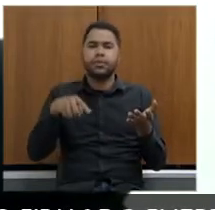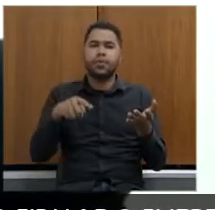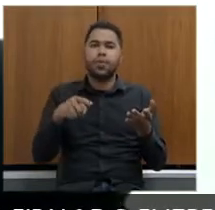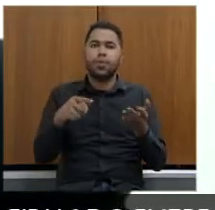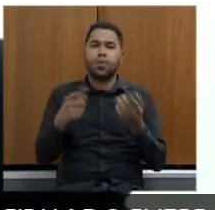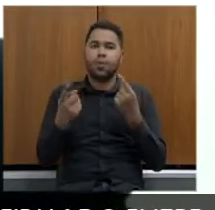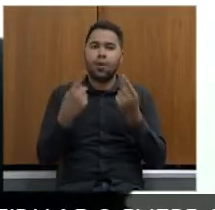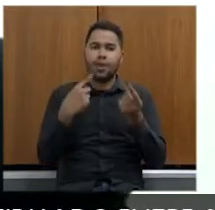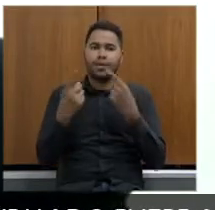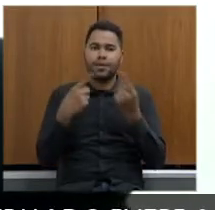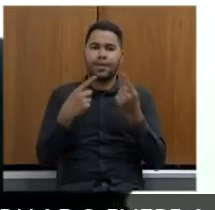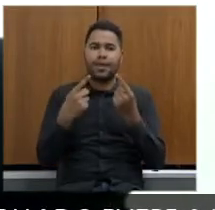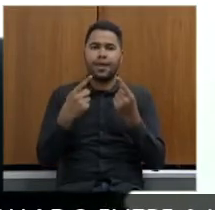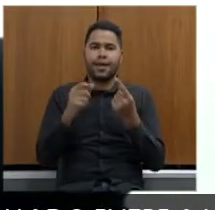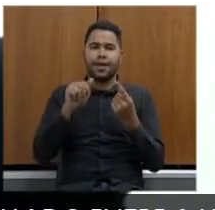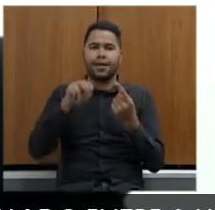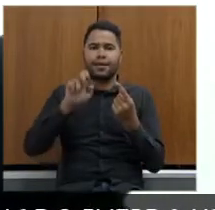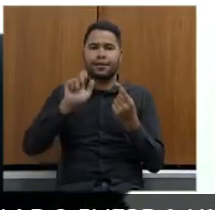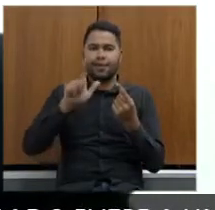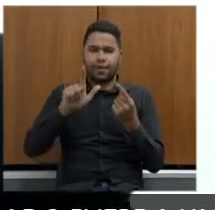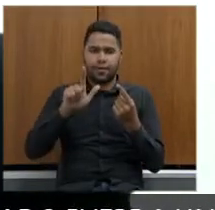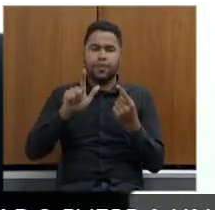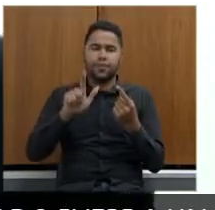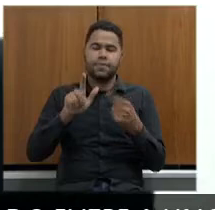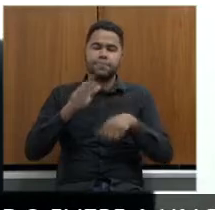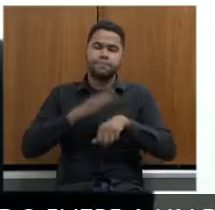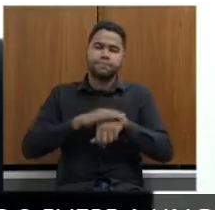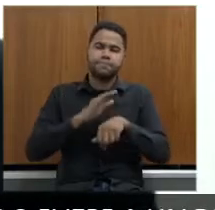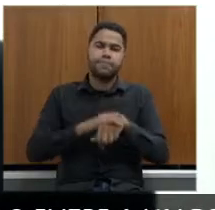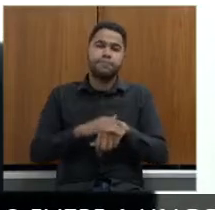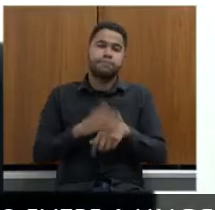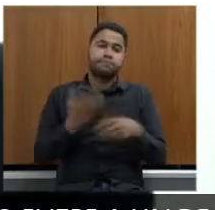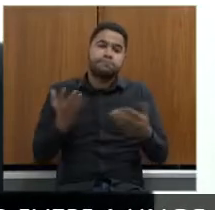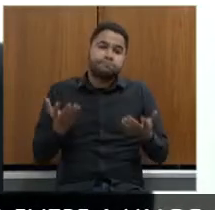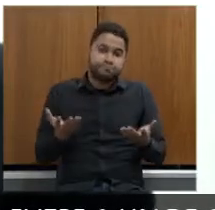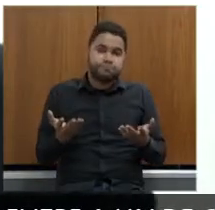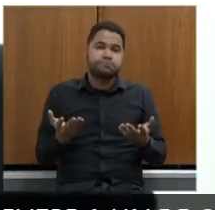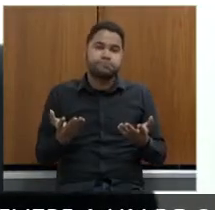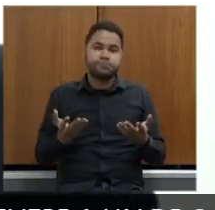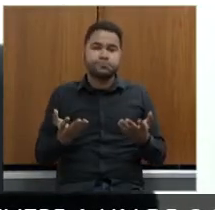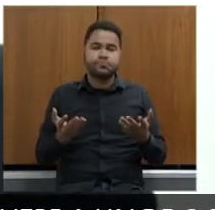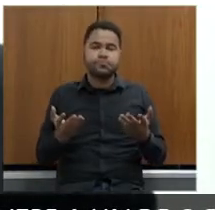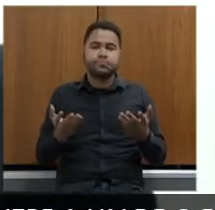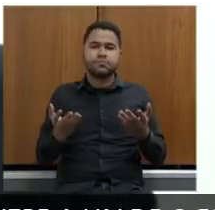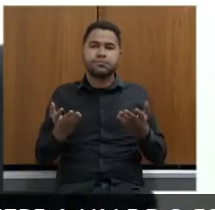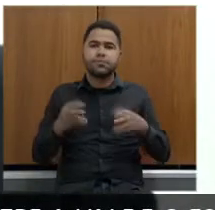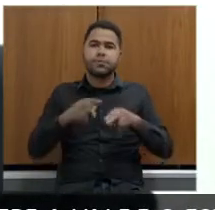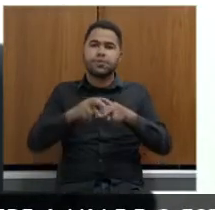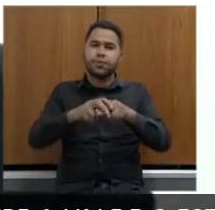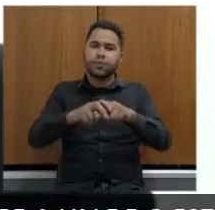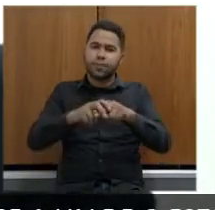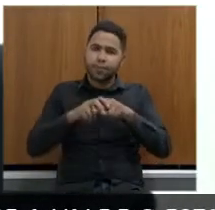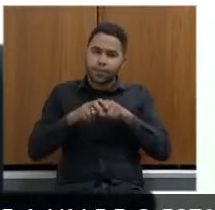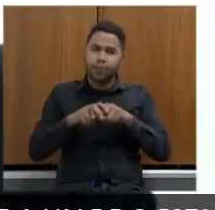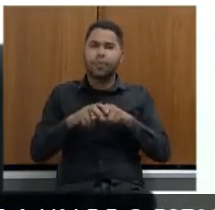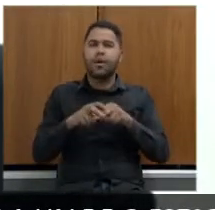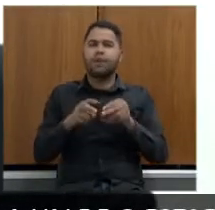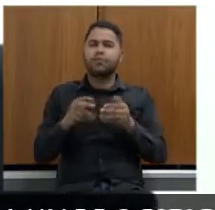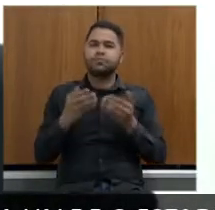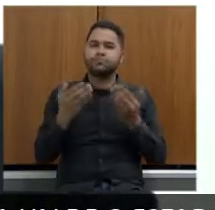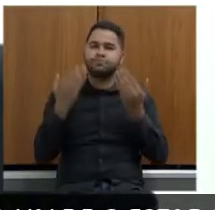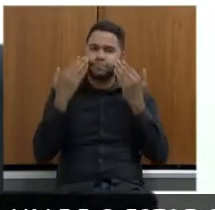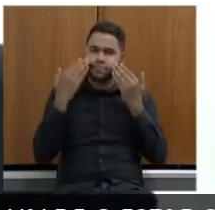o anel esse que diga-se de passagem por meio da frente parlamentar